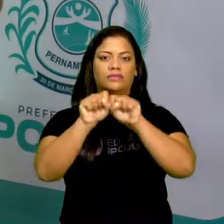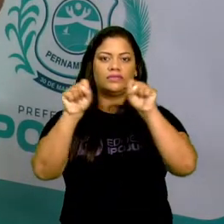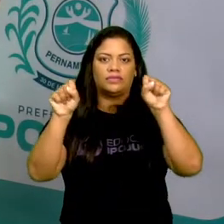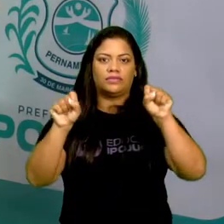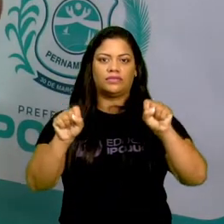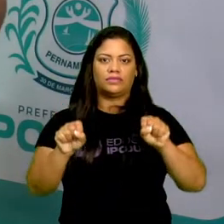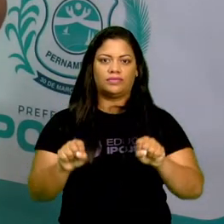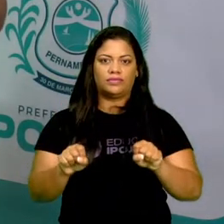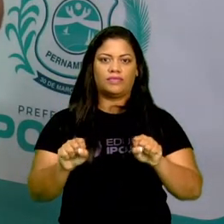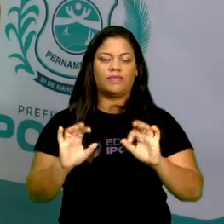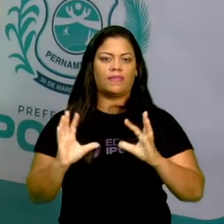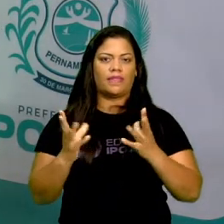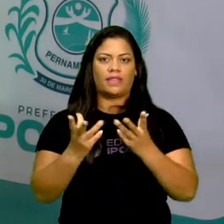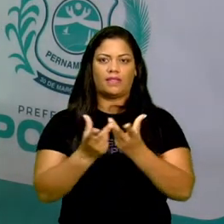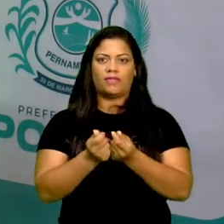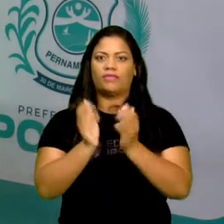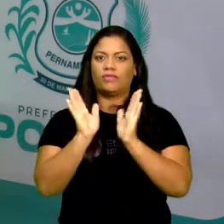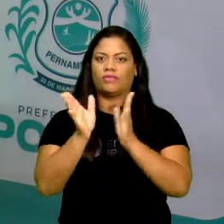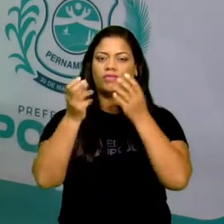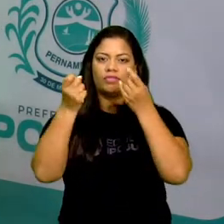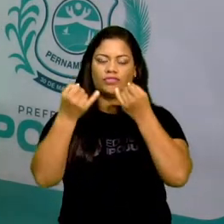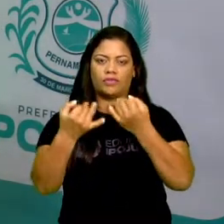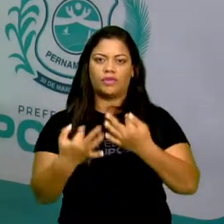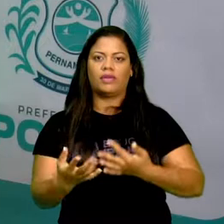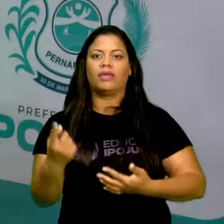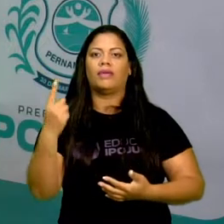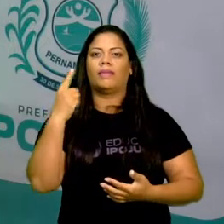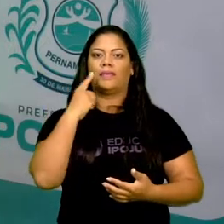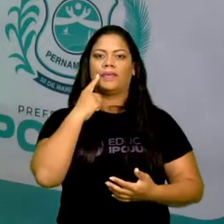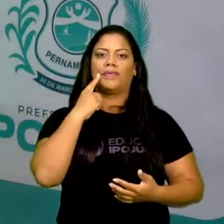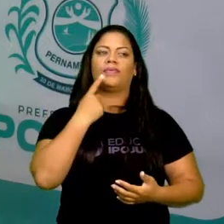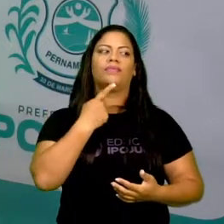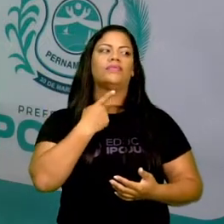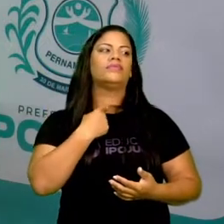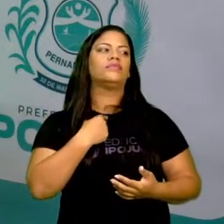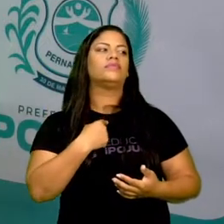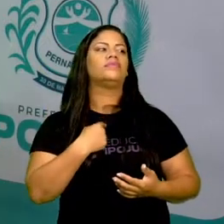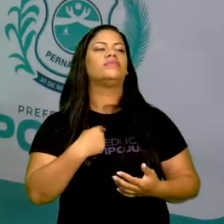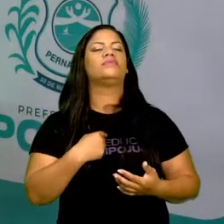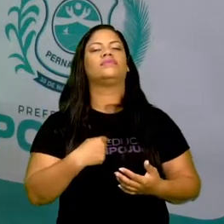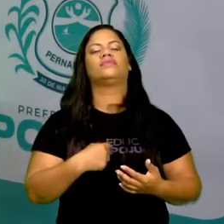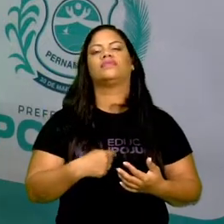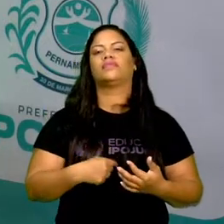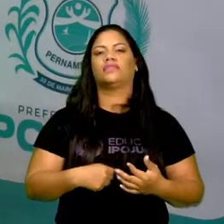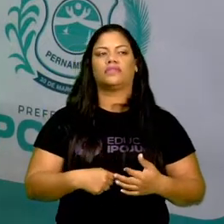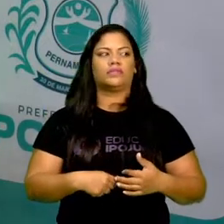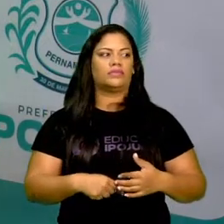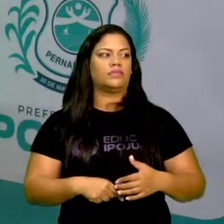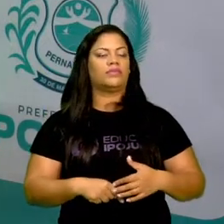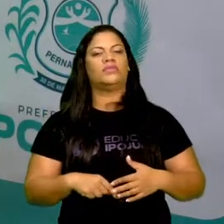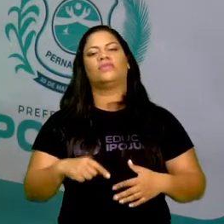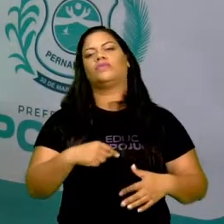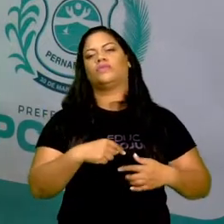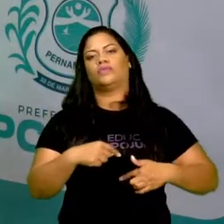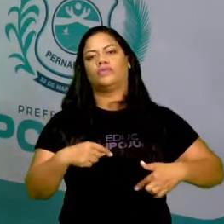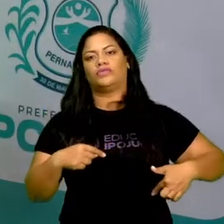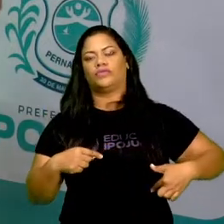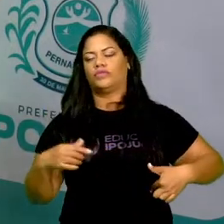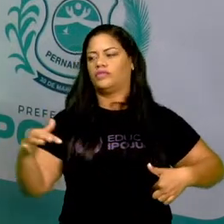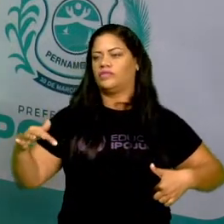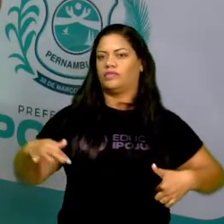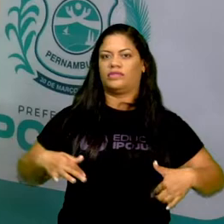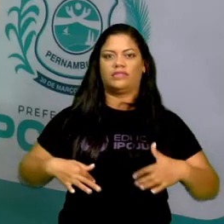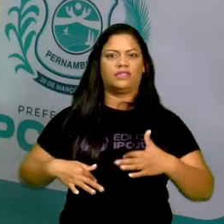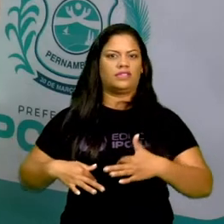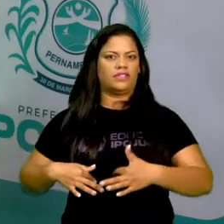digestório todo. que a tia falou, né? Que vem a boca, a faringe, o esôfago, o estômago, intestino